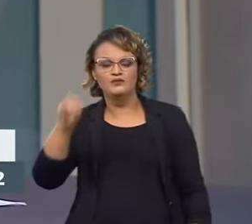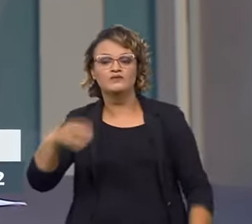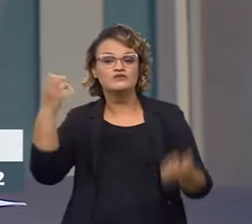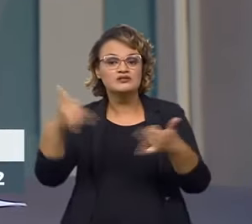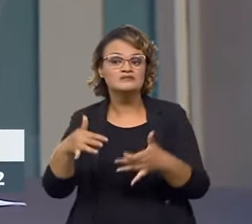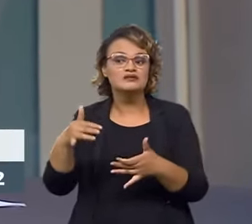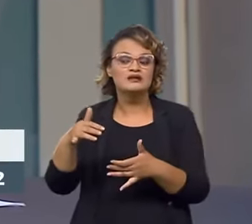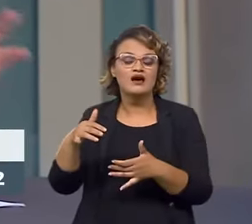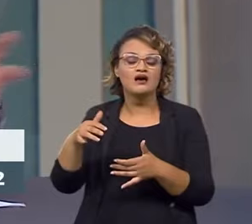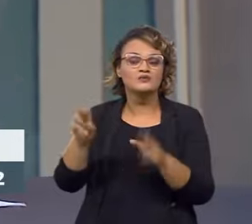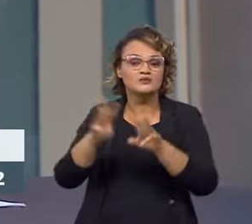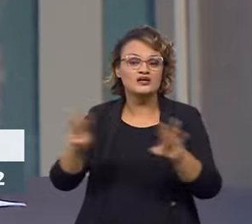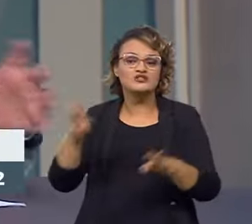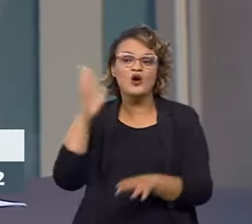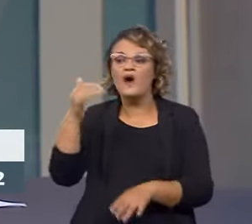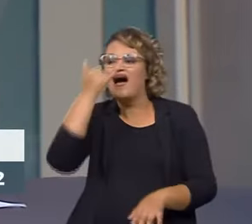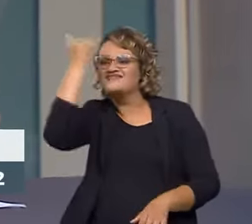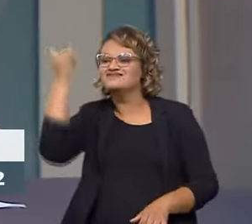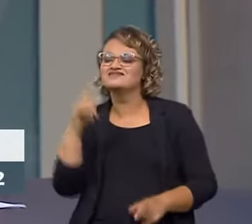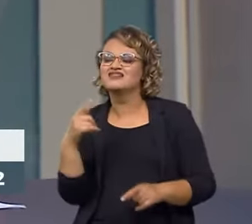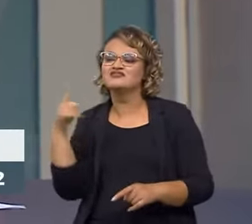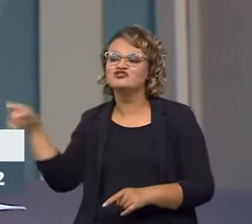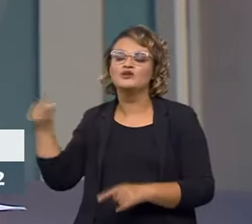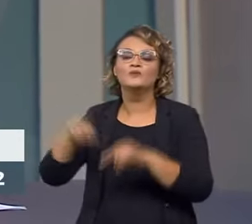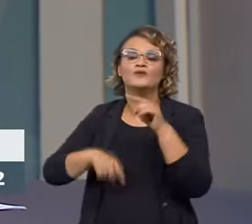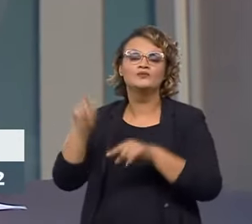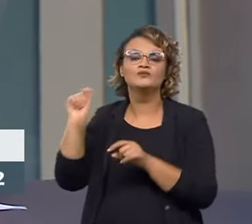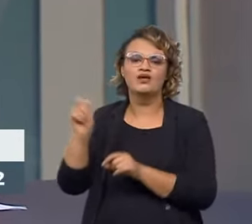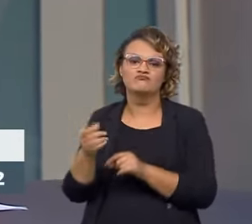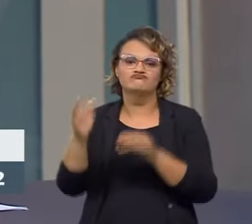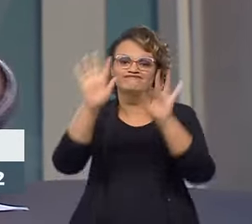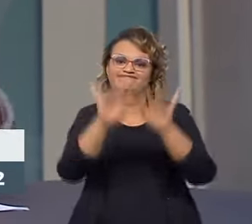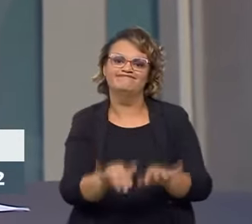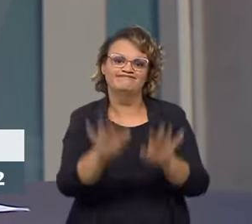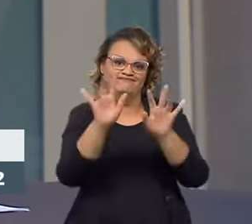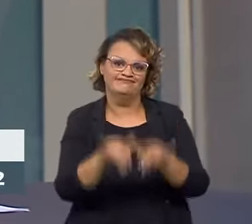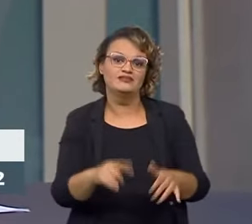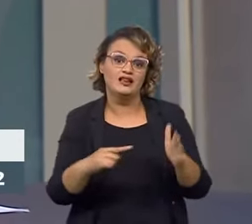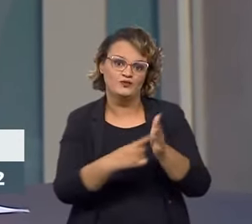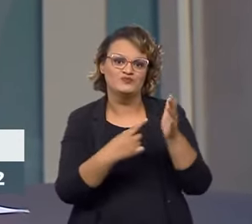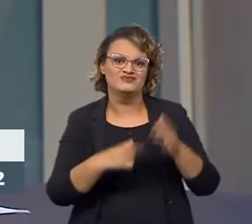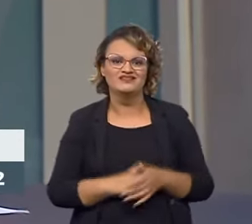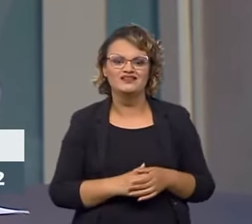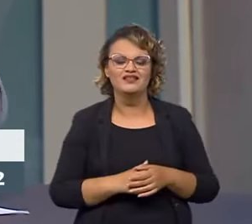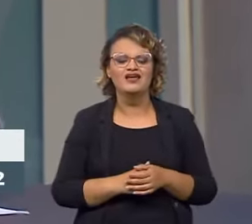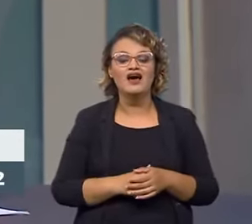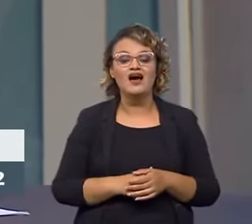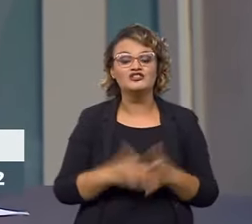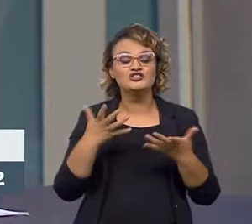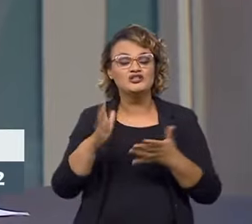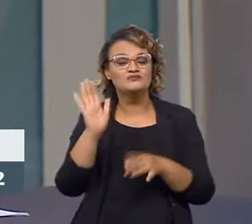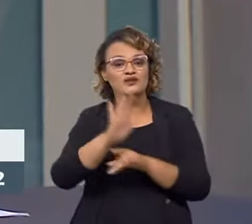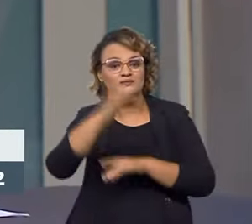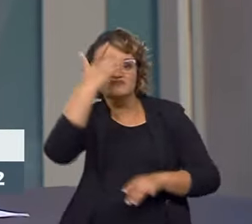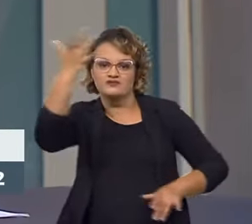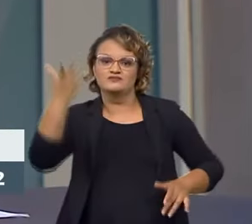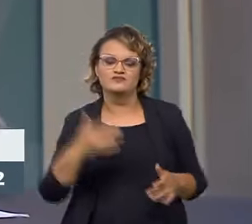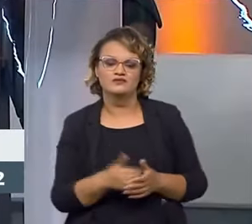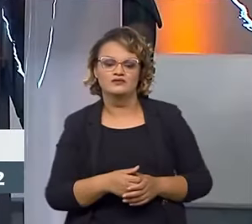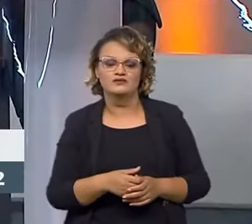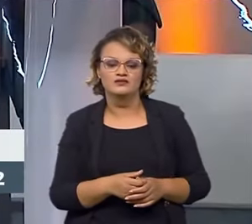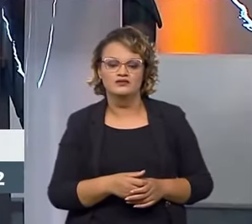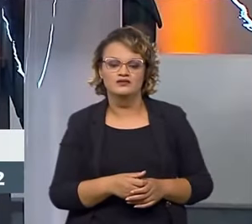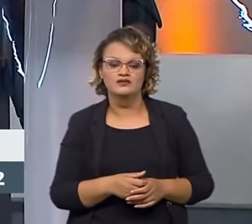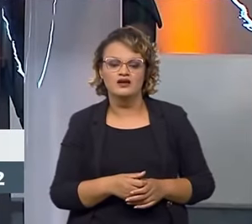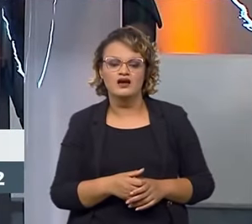domésticos, que aí vai alimentar o nosso banco de dados para poder atuar. O que a gente quer, justamente o eu comentei, é facilitar isso, porque hoje,